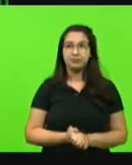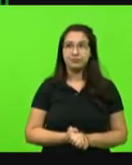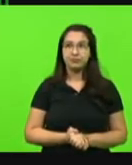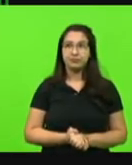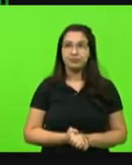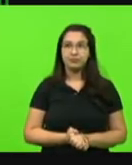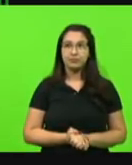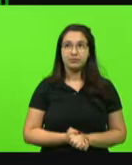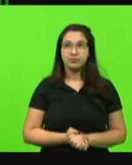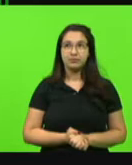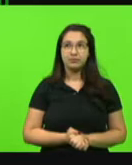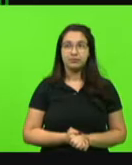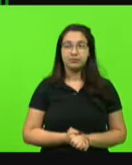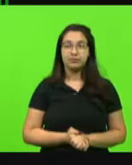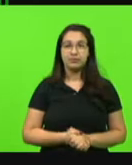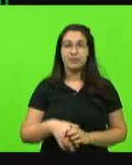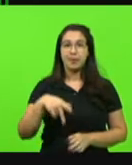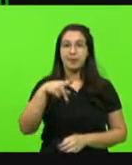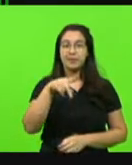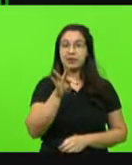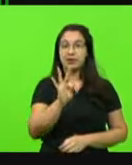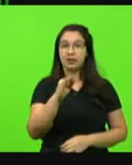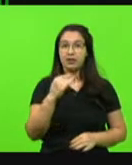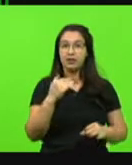Partido dos Trabalhadores encaminha voto 2.